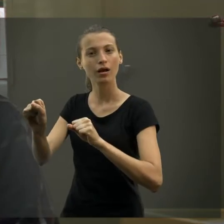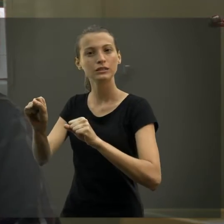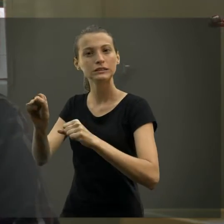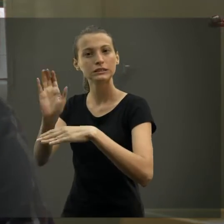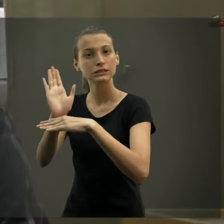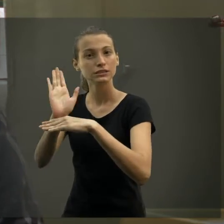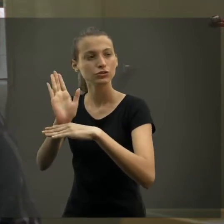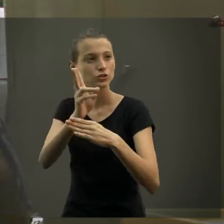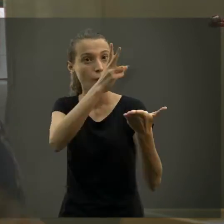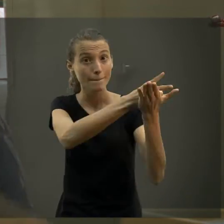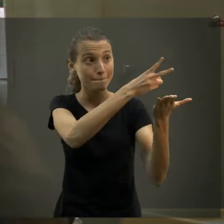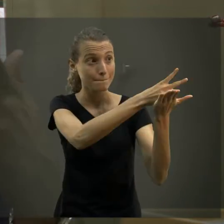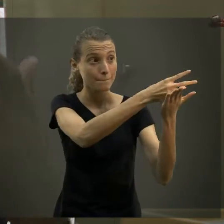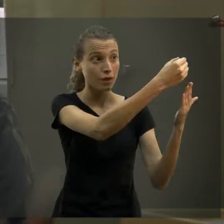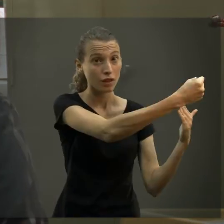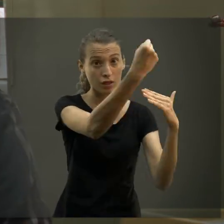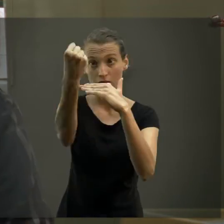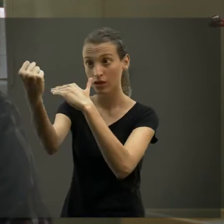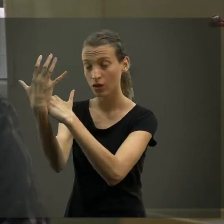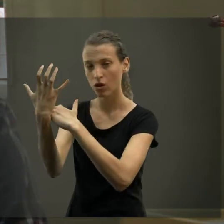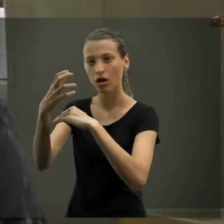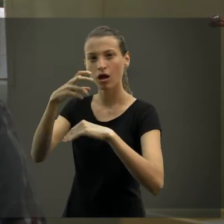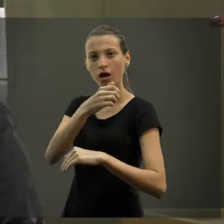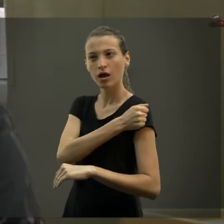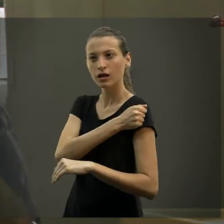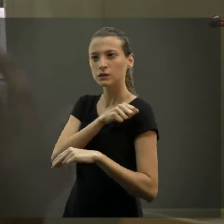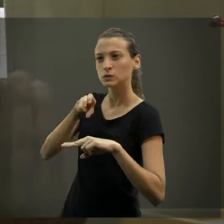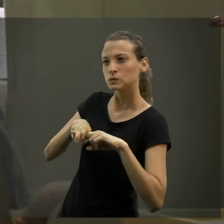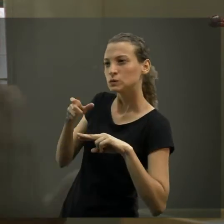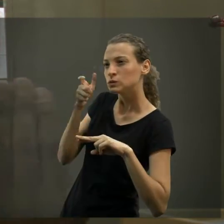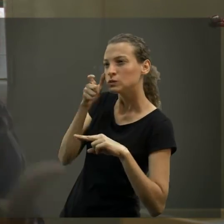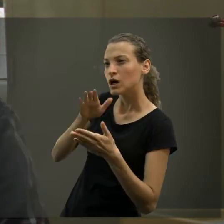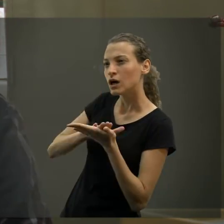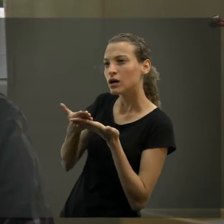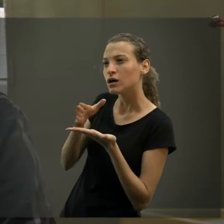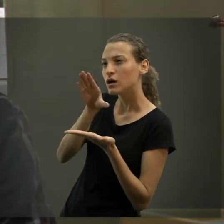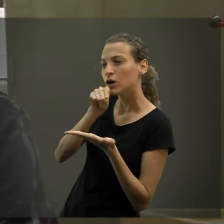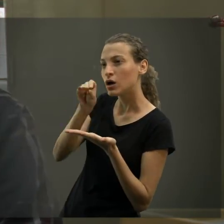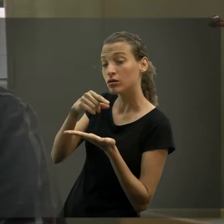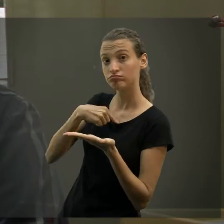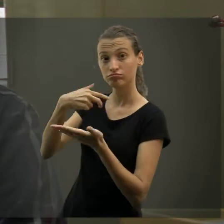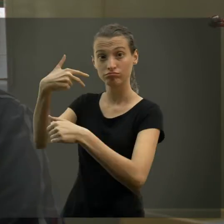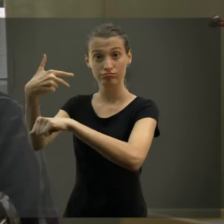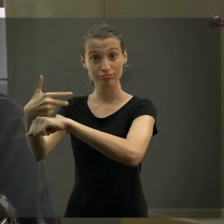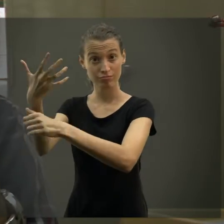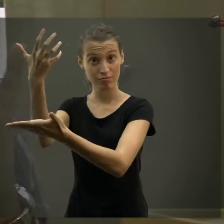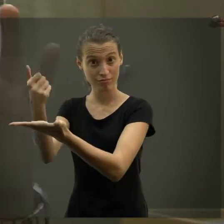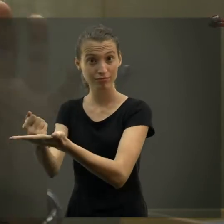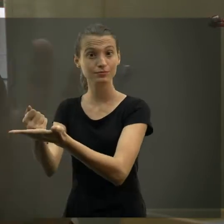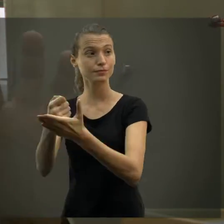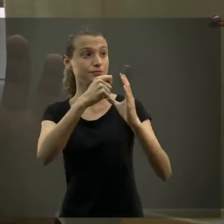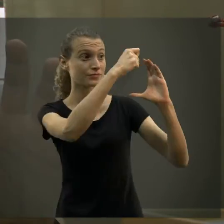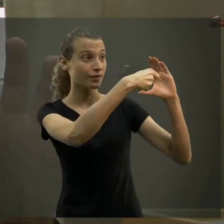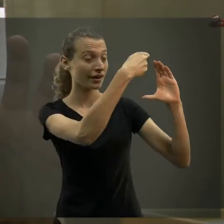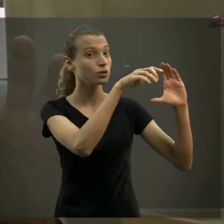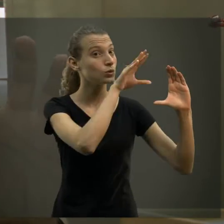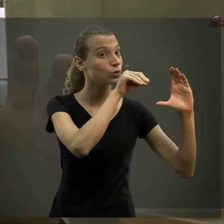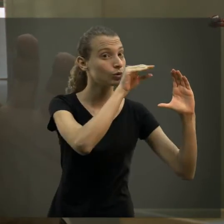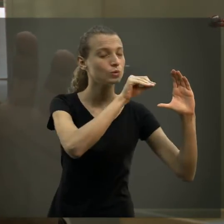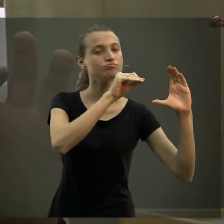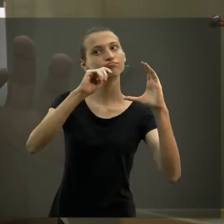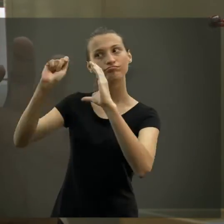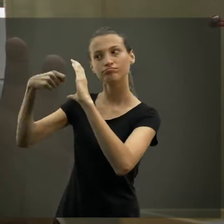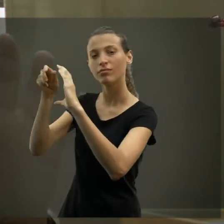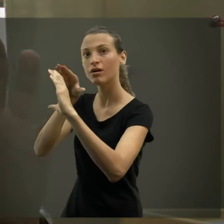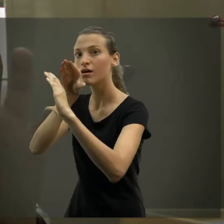do processo formativo, eles filmaram os mesmos textos para a gente poder fazer a comparação. E aí, depois das filmagens, depois de eles